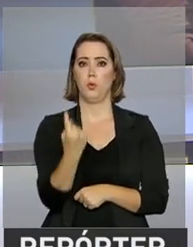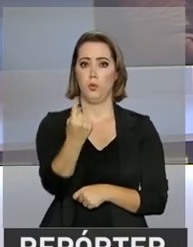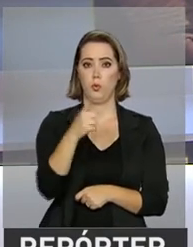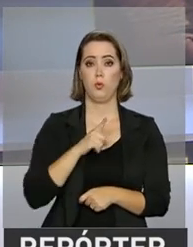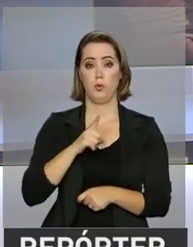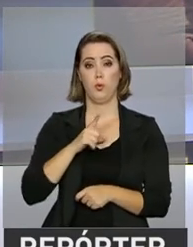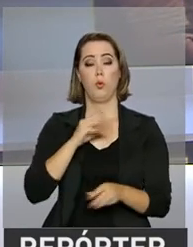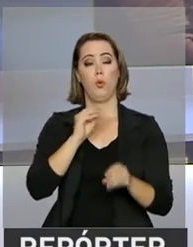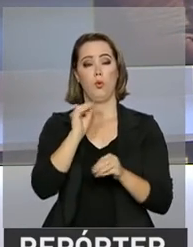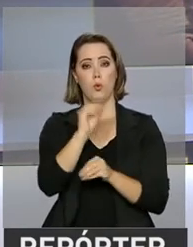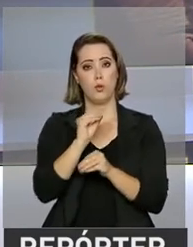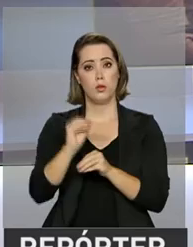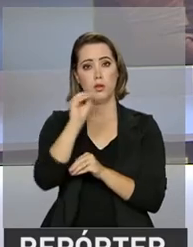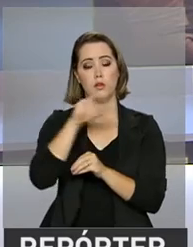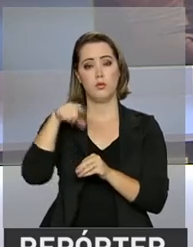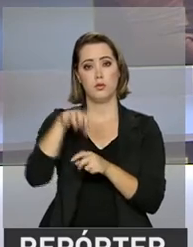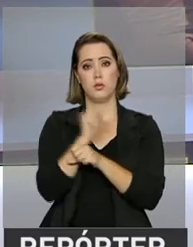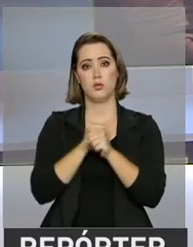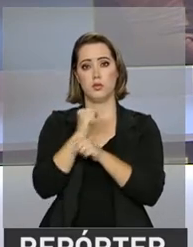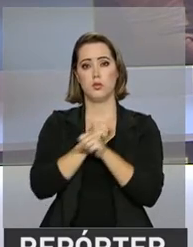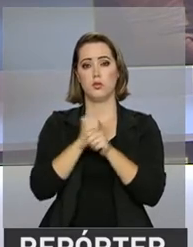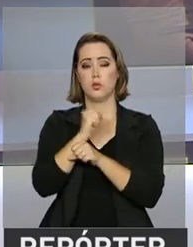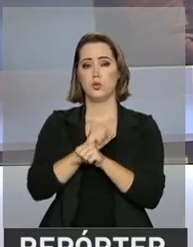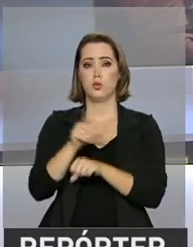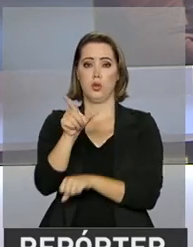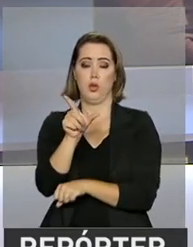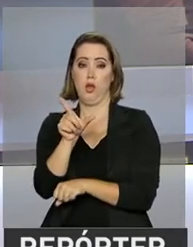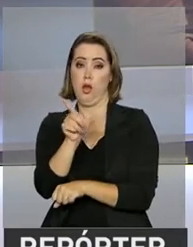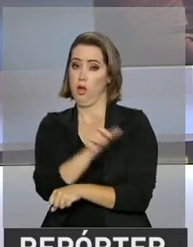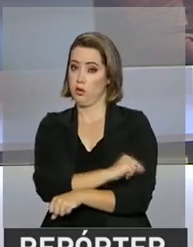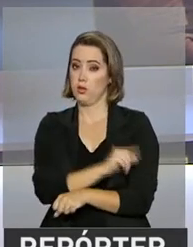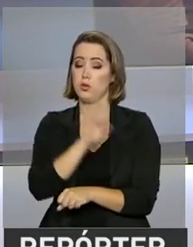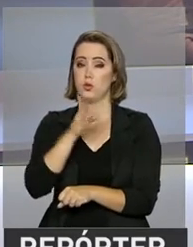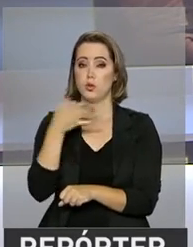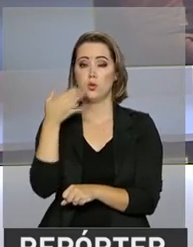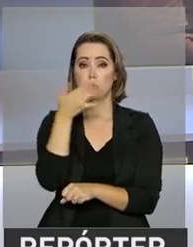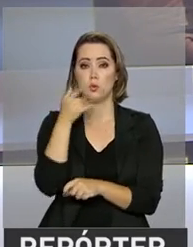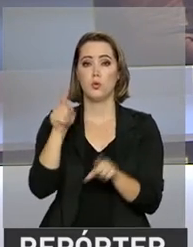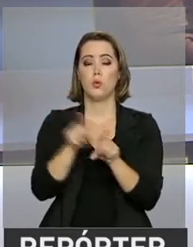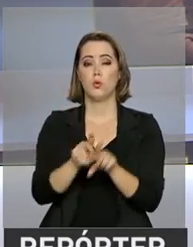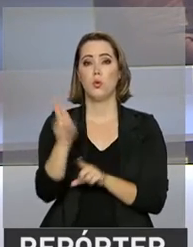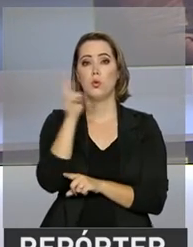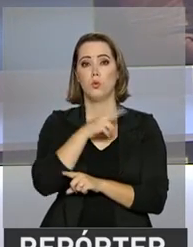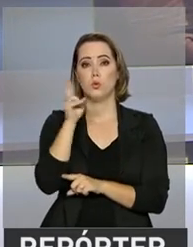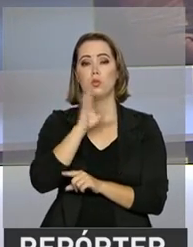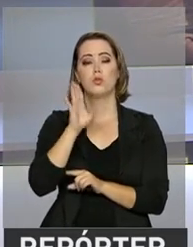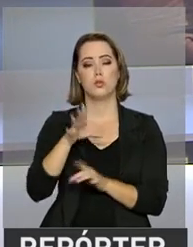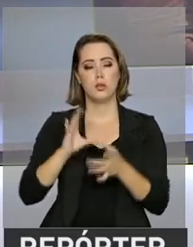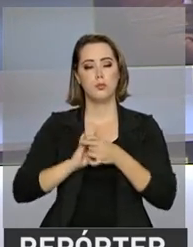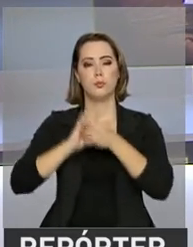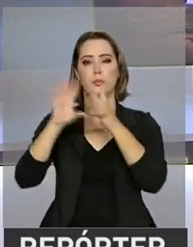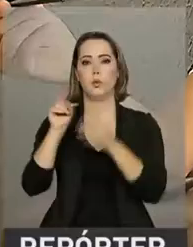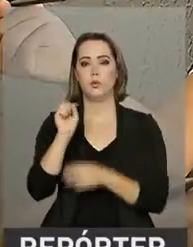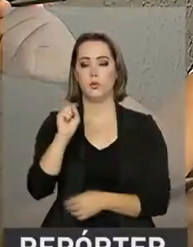Em até seis meses, a insulina de ação rápida estará disponível no Sistema Único de Saúde.